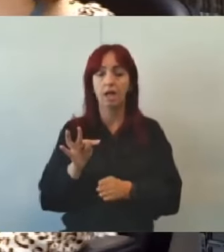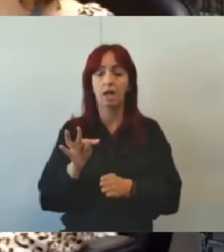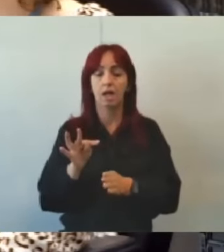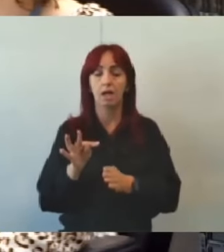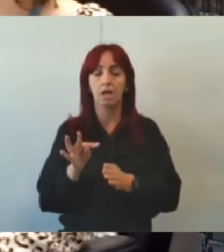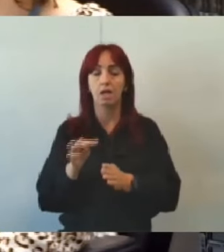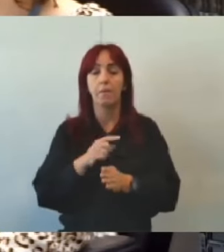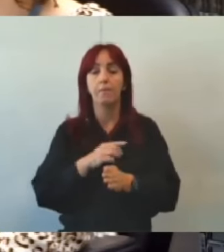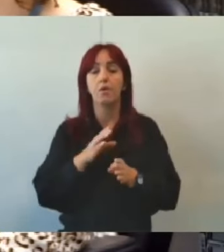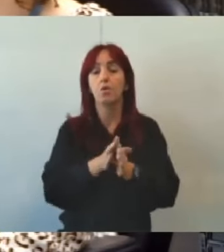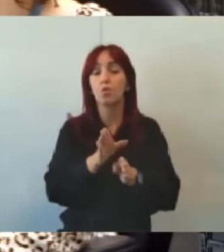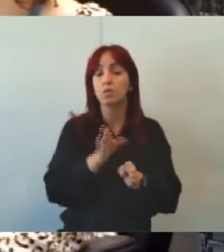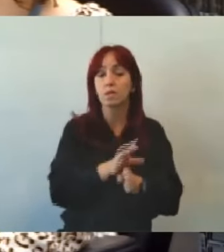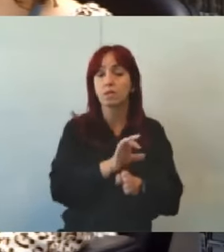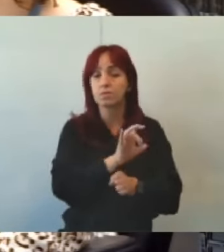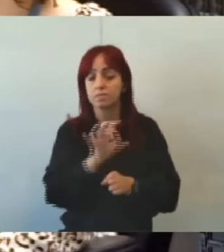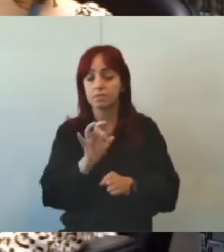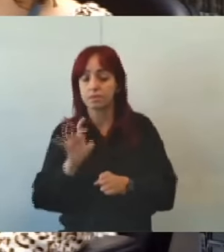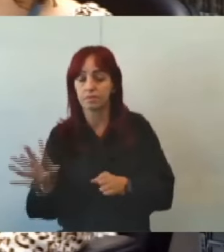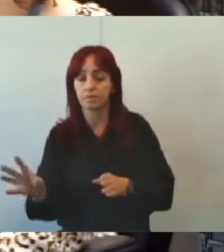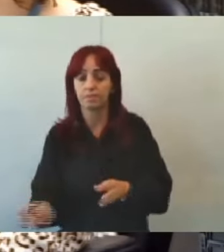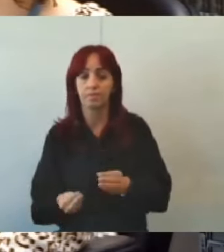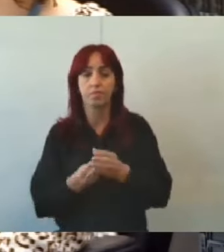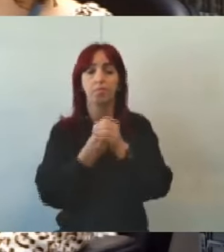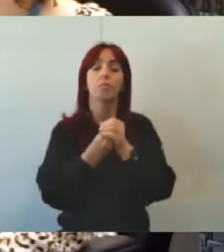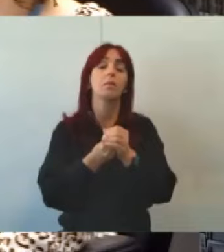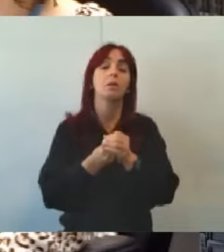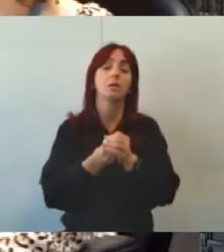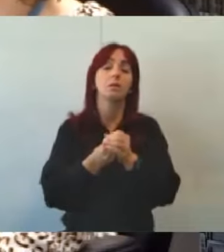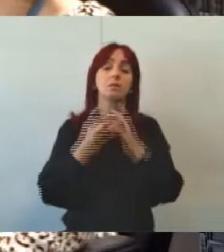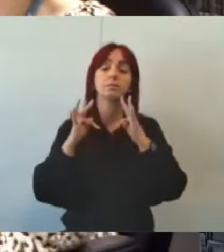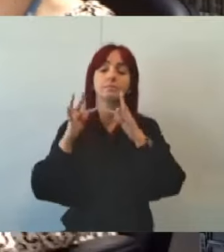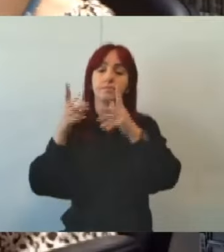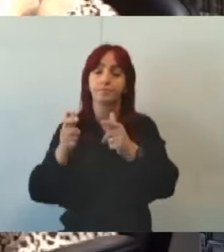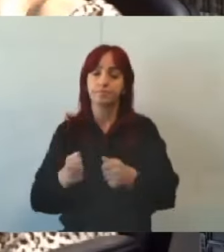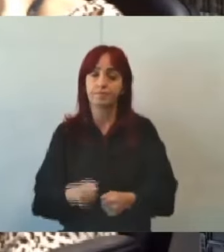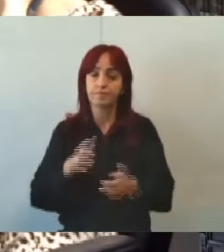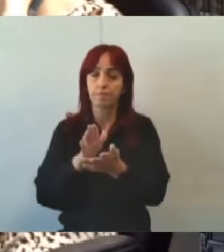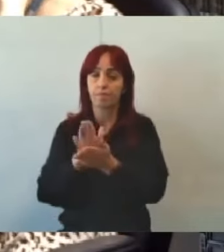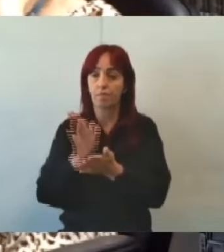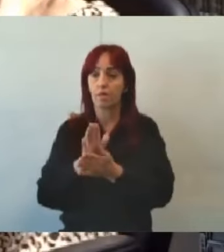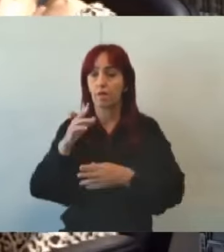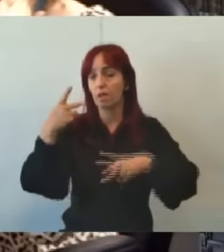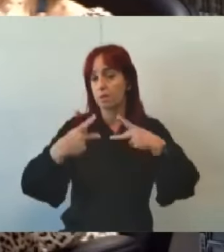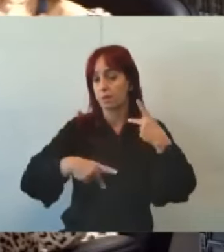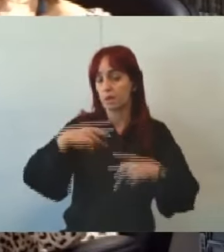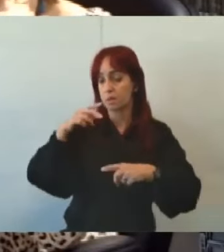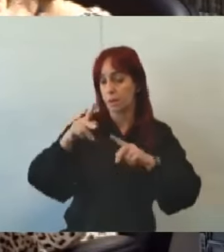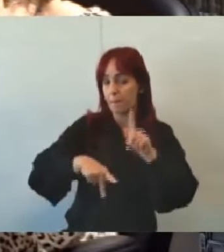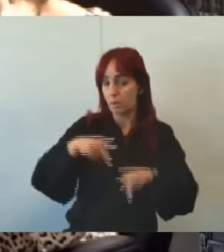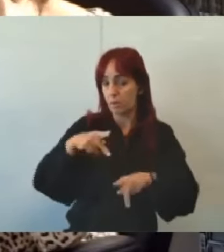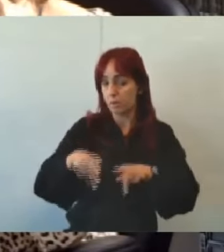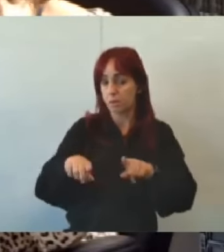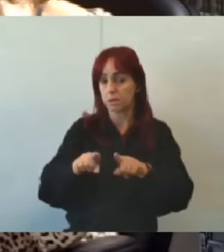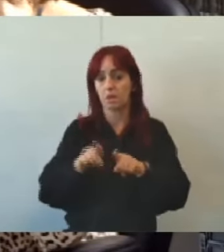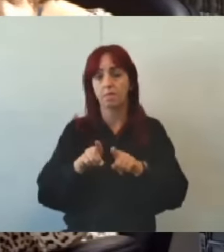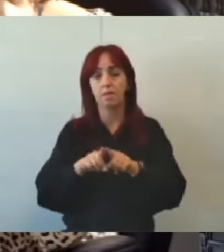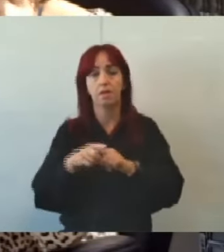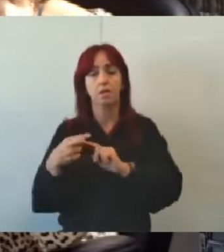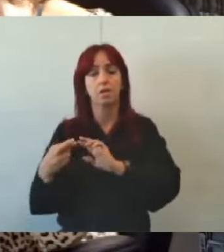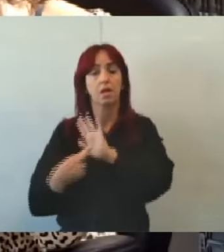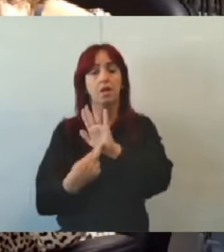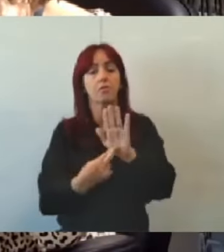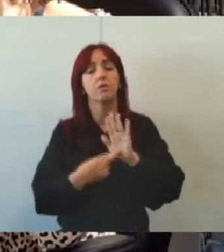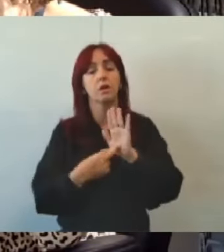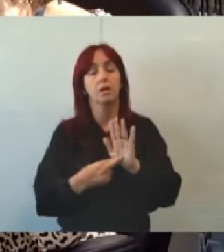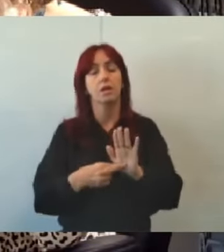conselho e incluirão a totalidade das despesas com essa política pública inclusive aquelas referentes à remuneração